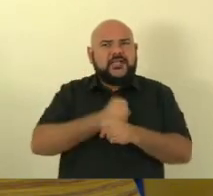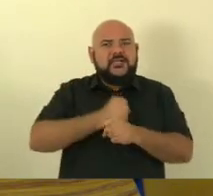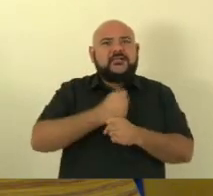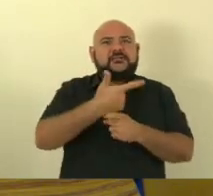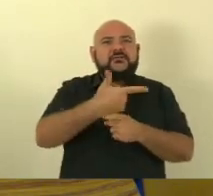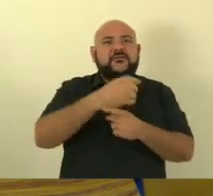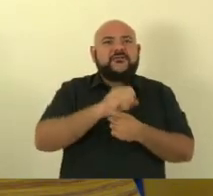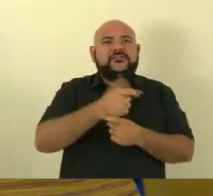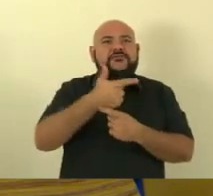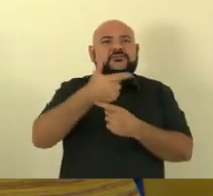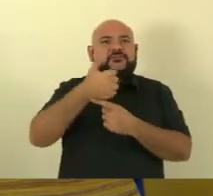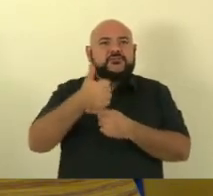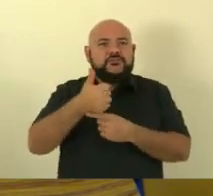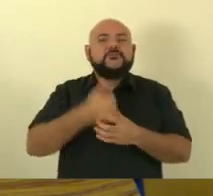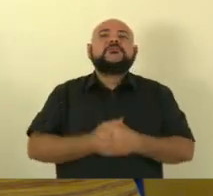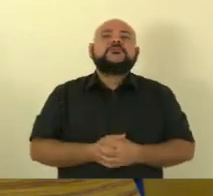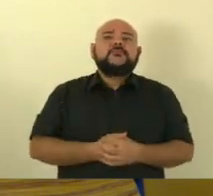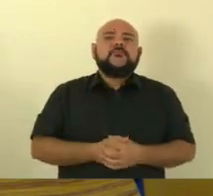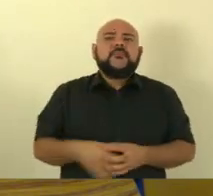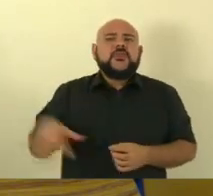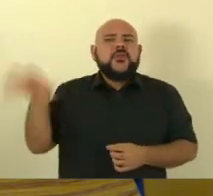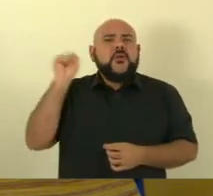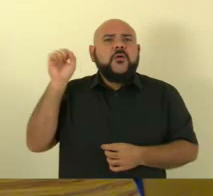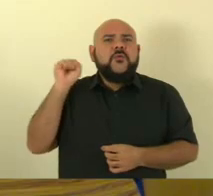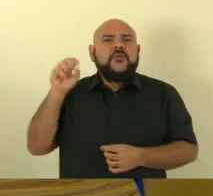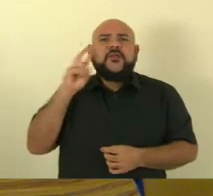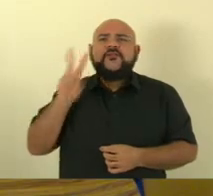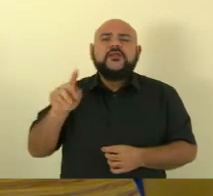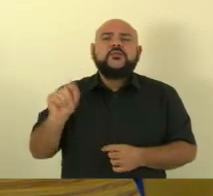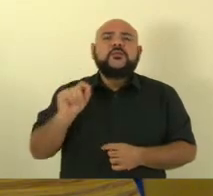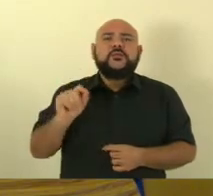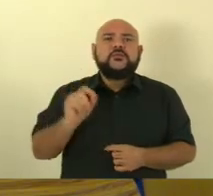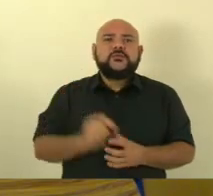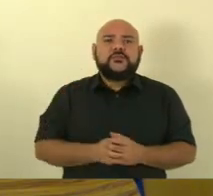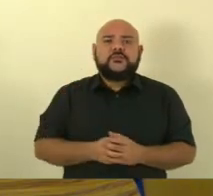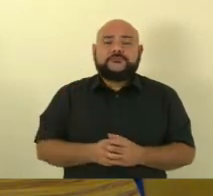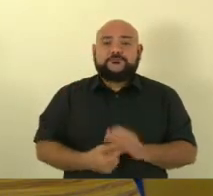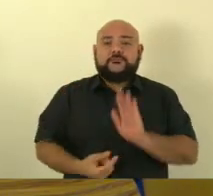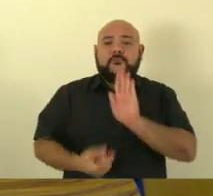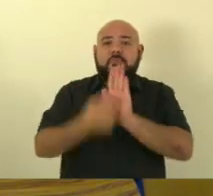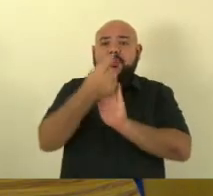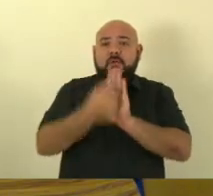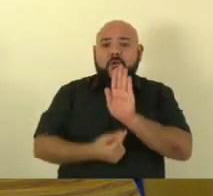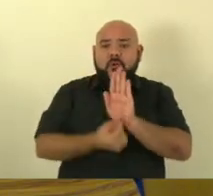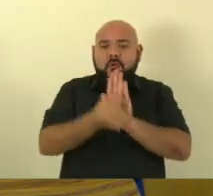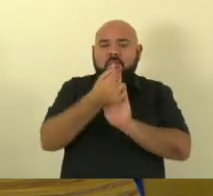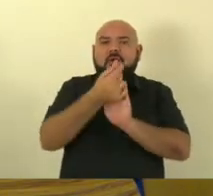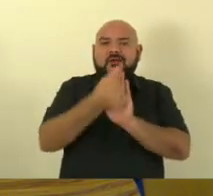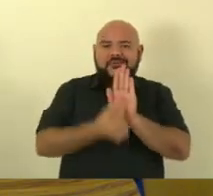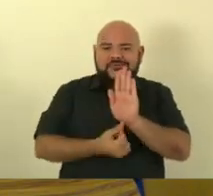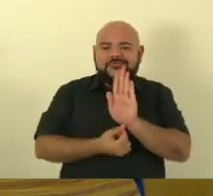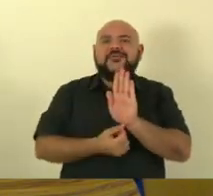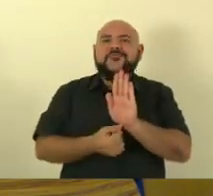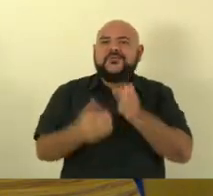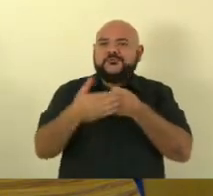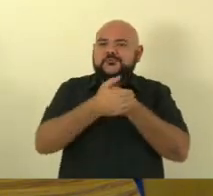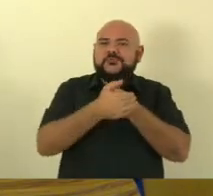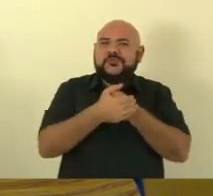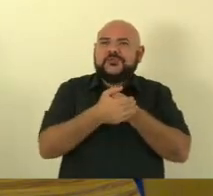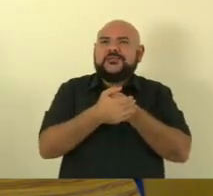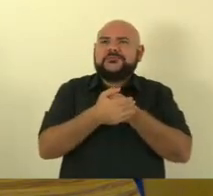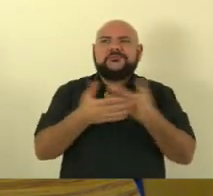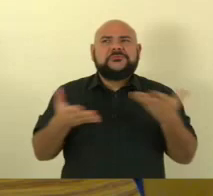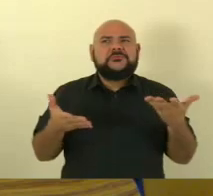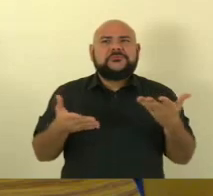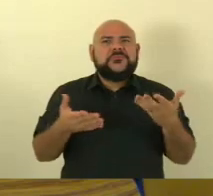esses últimos anos ouvindo que o orçamento secreto era o maior escândalo de corrupção do Brasil que petrolão